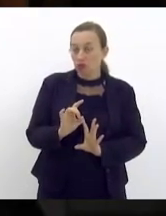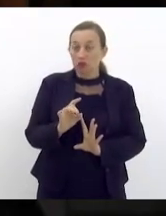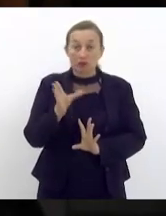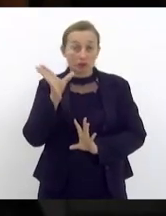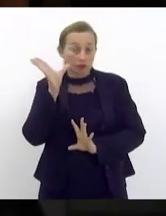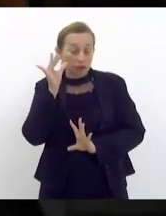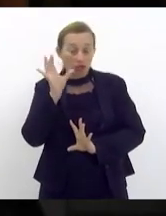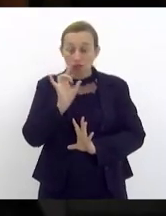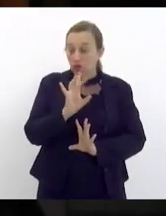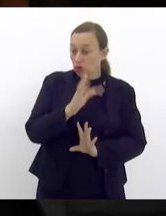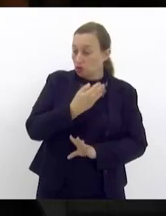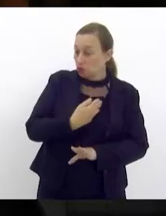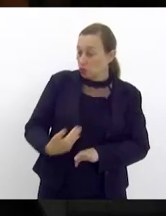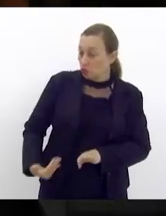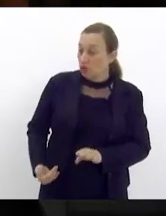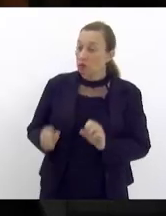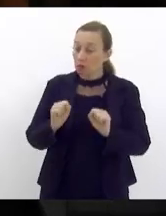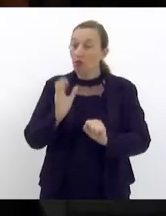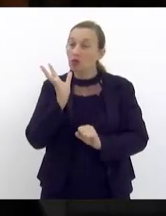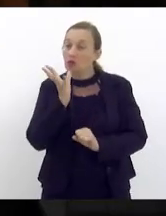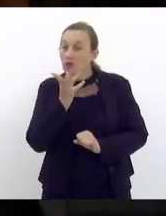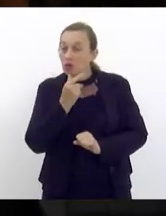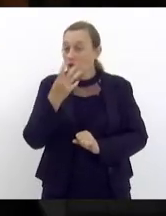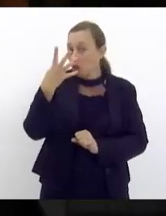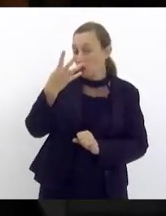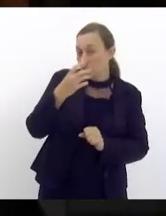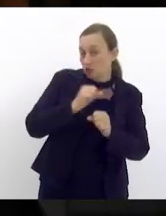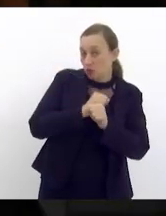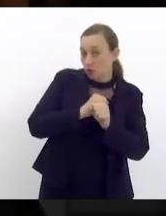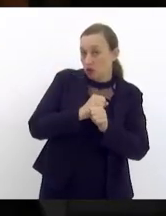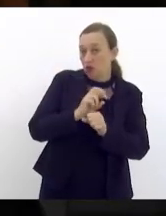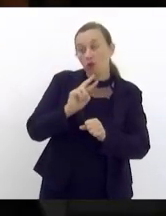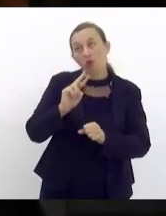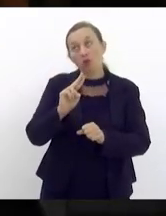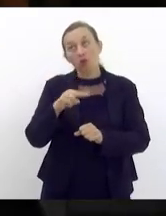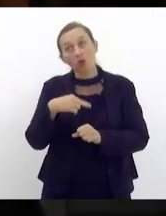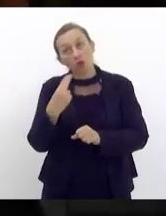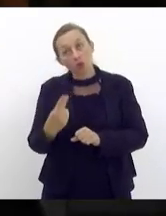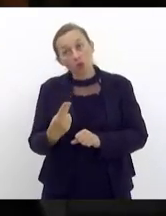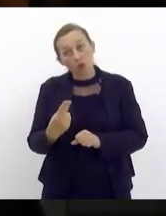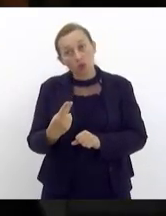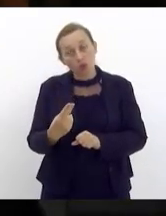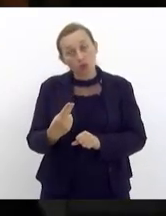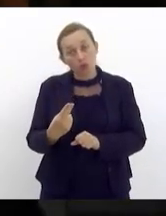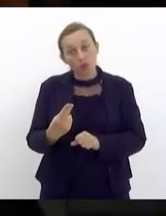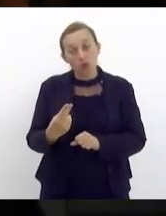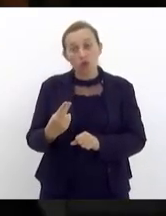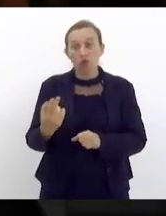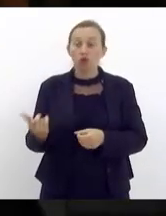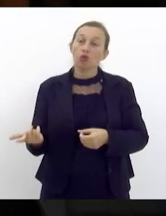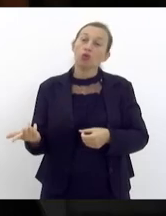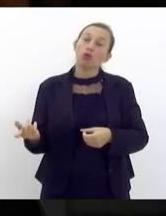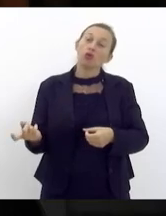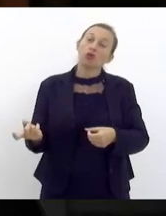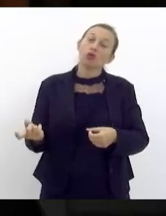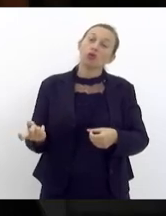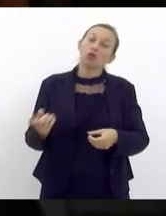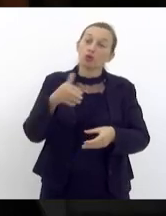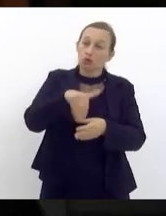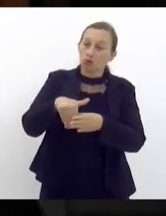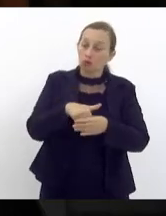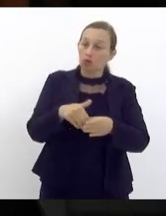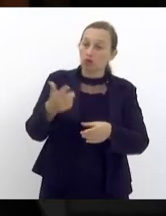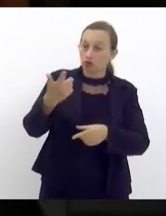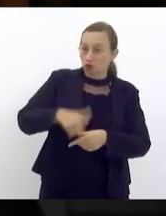governo que pode demorar quatro anos e muitas vezes quiçá uma reeleição oito anos